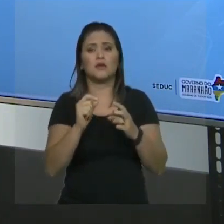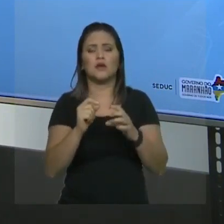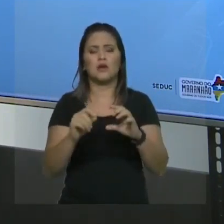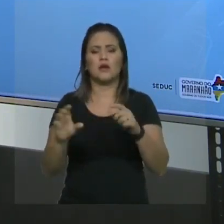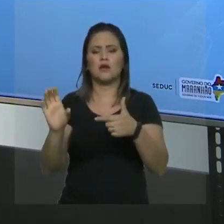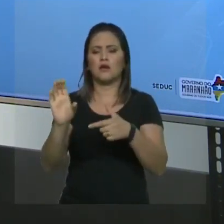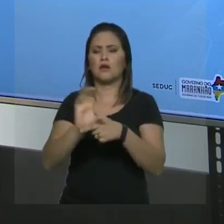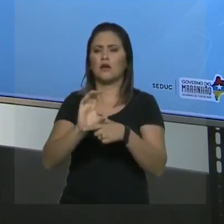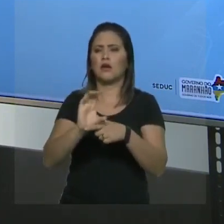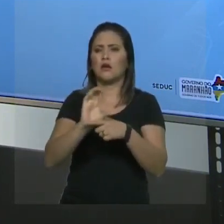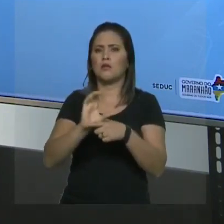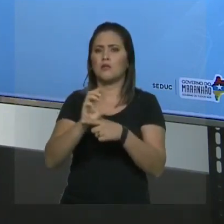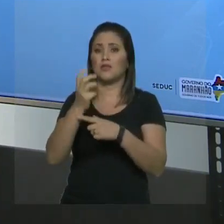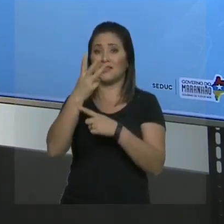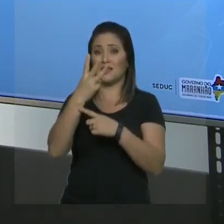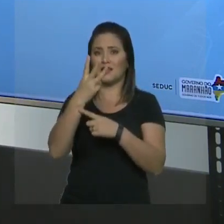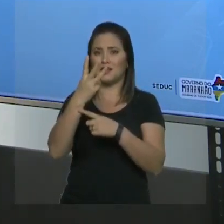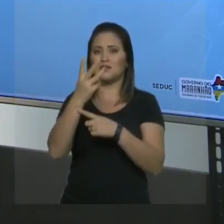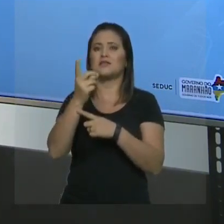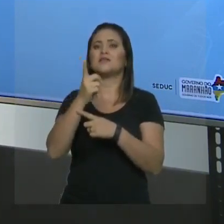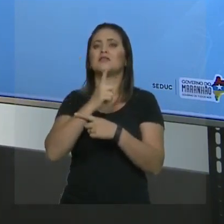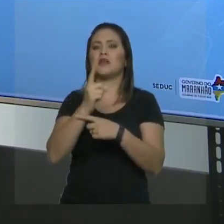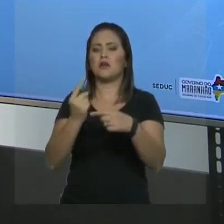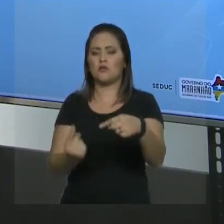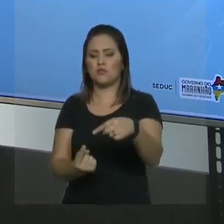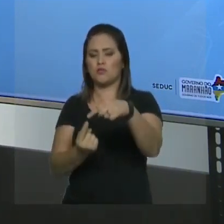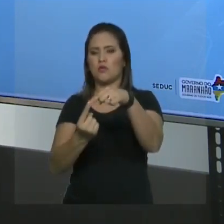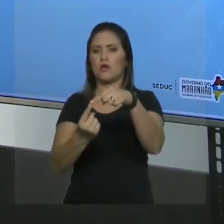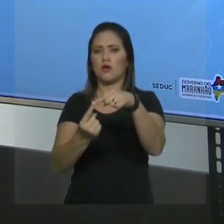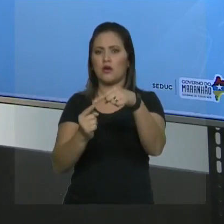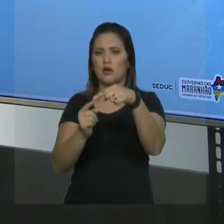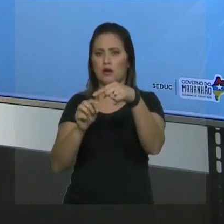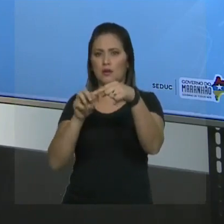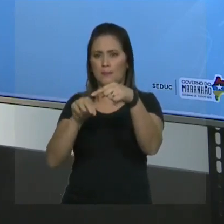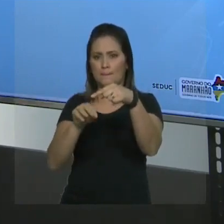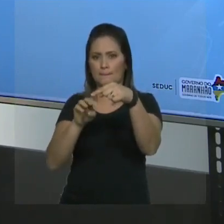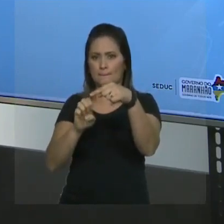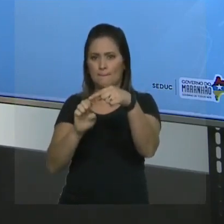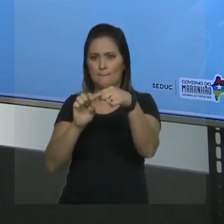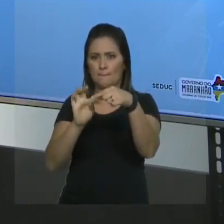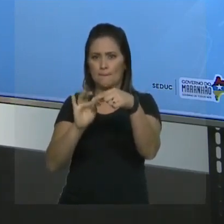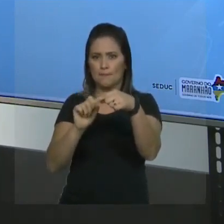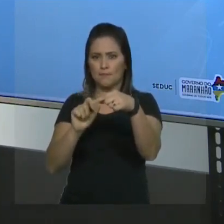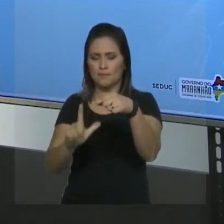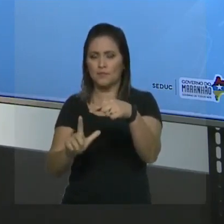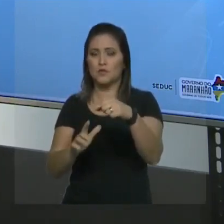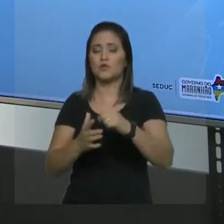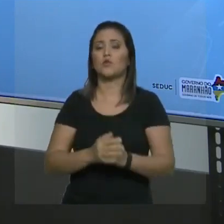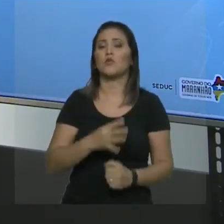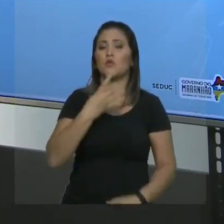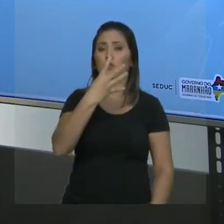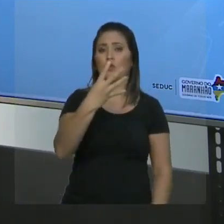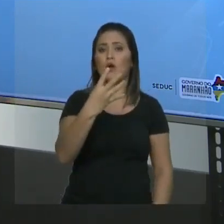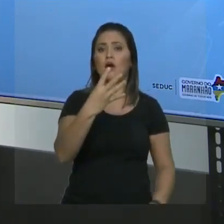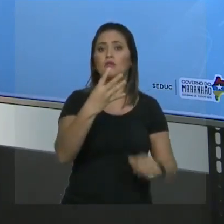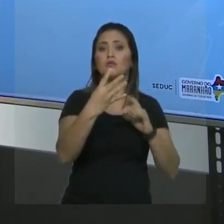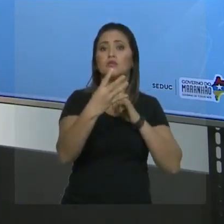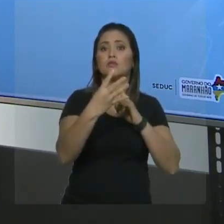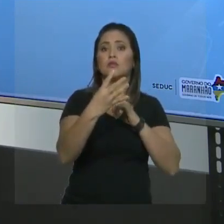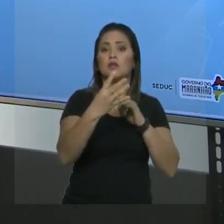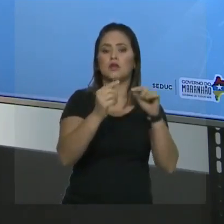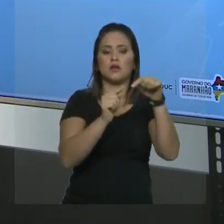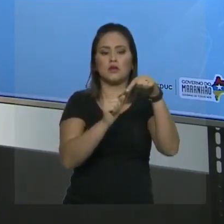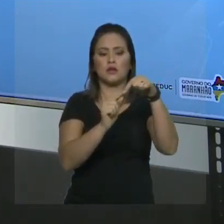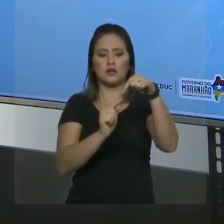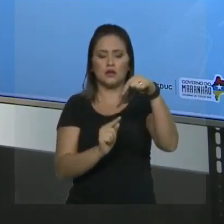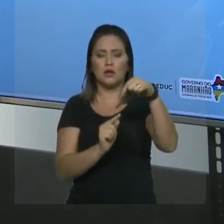e no carbono quatro há um radical etil. Mas tudo bem, professor. Achei a cadeia principal e numerei. E agora? Agora ficou fácil para